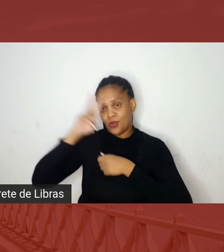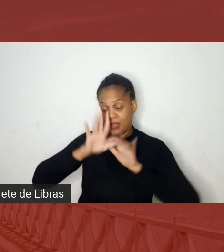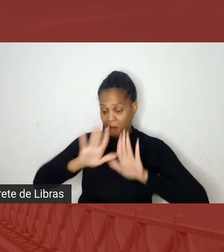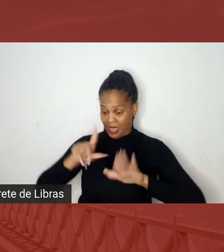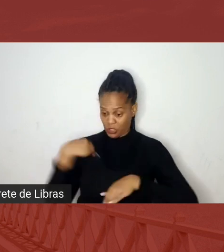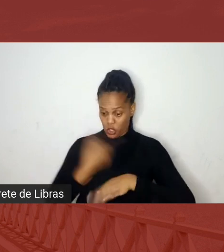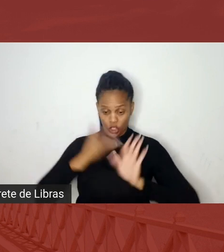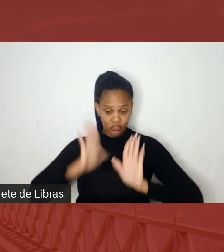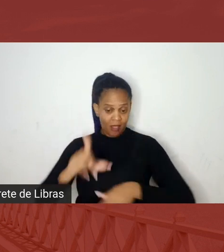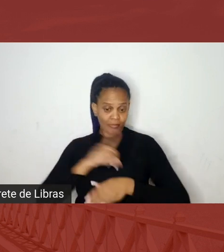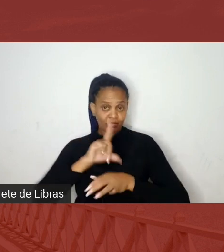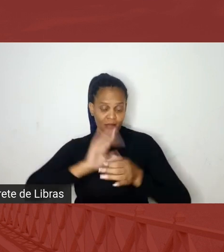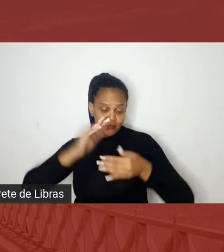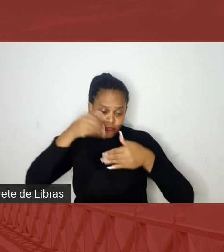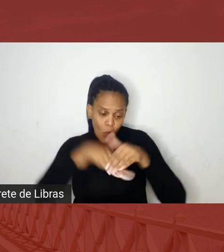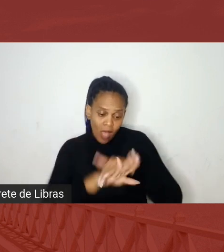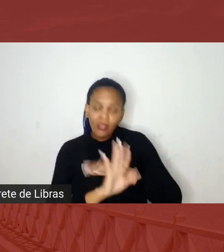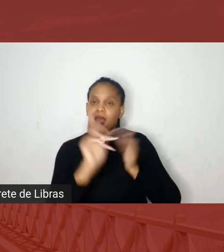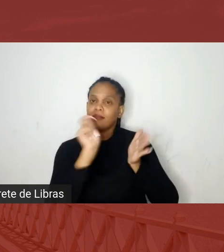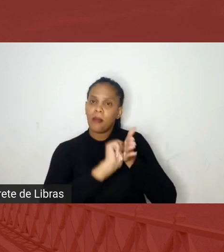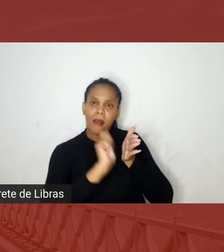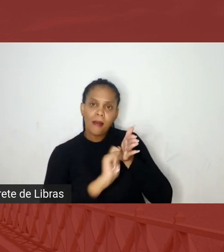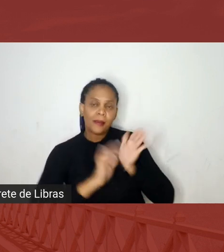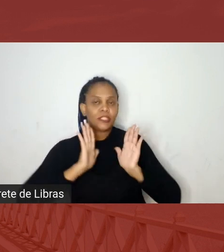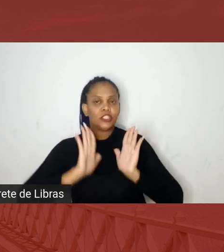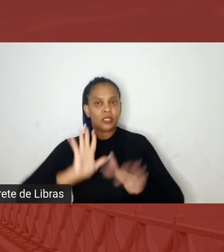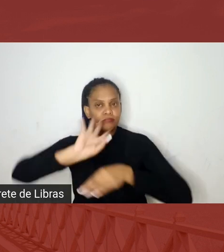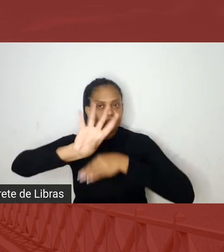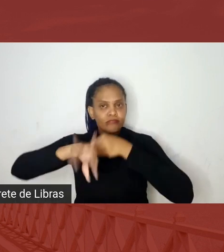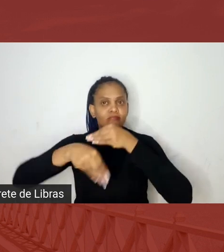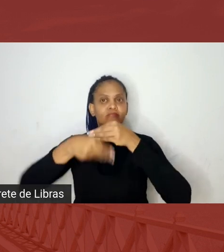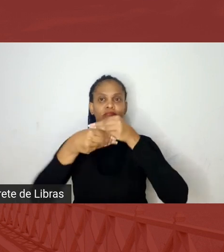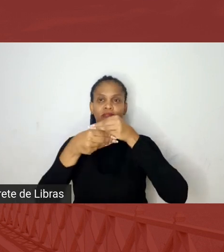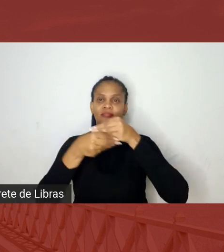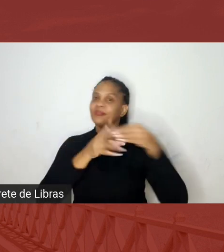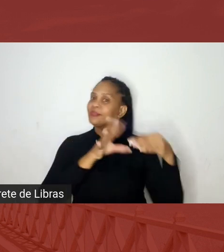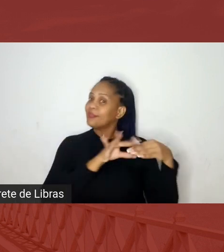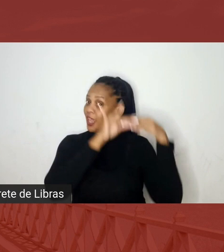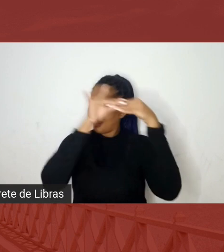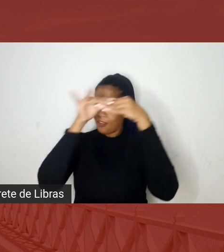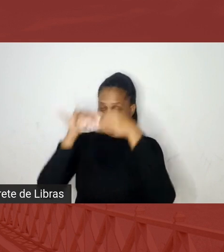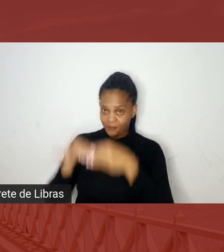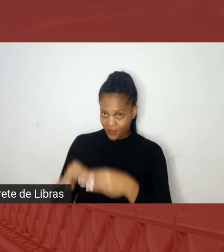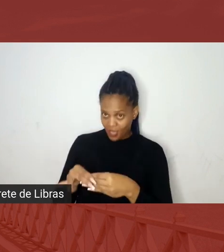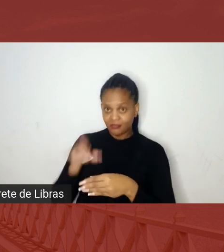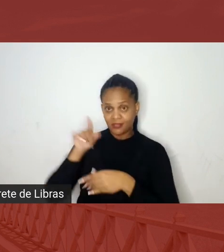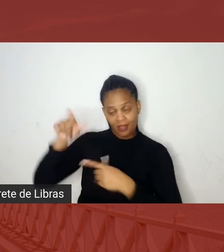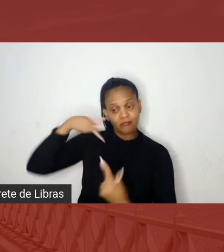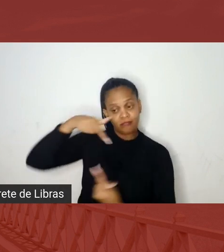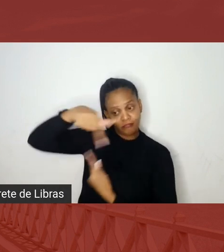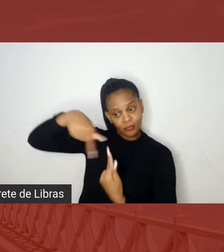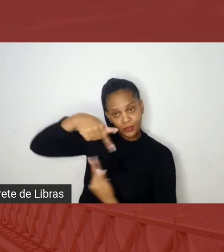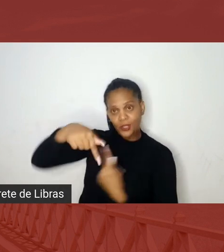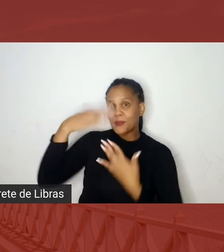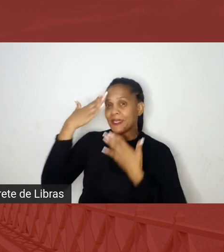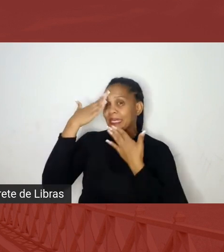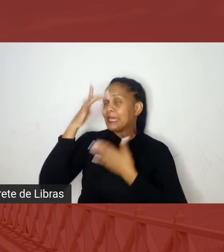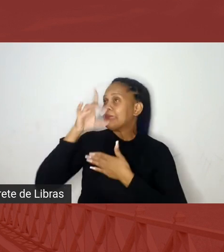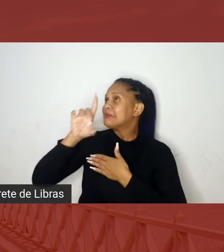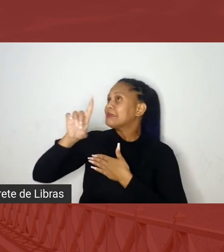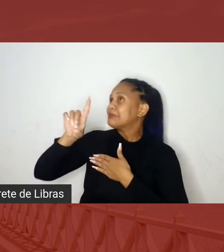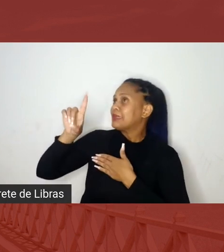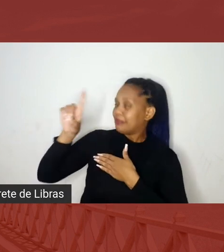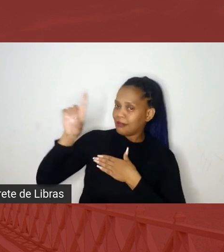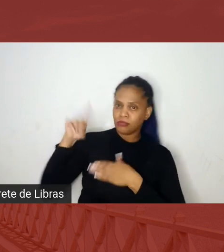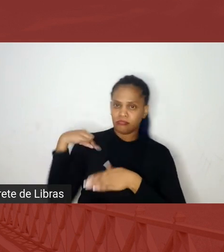acrescentou, e levamos, e na qual a gente, graças a Deus, fomos reconhecidos, eles